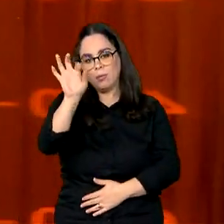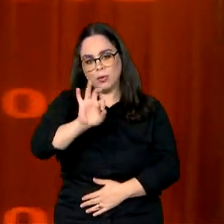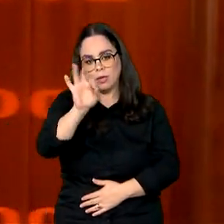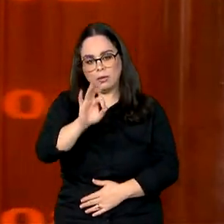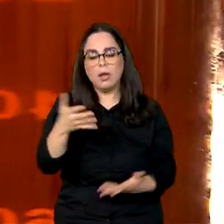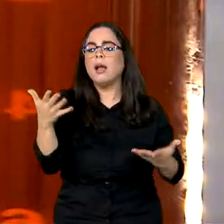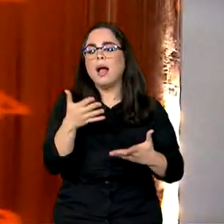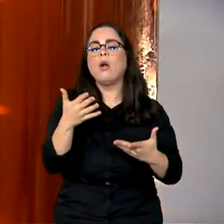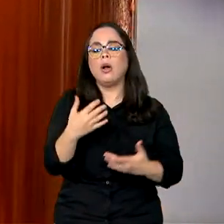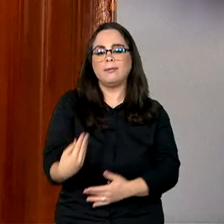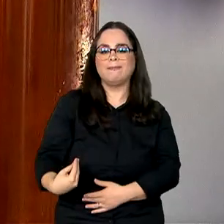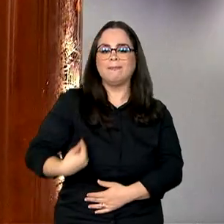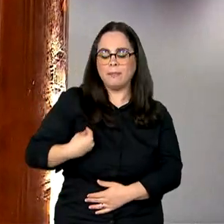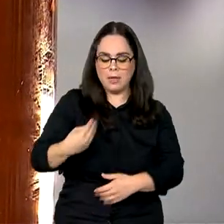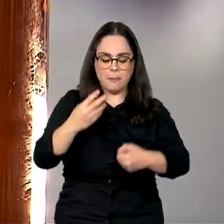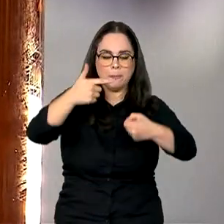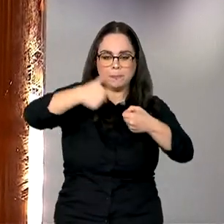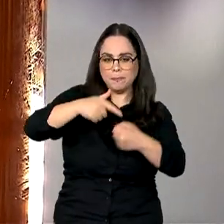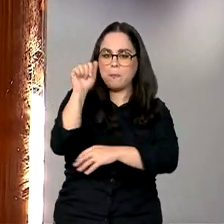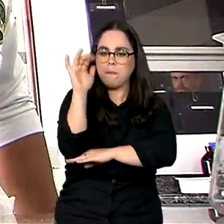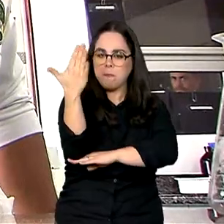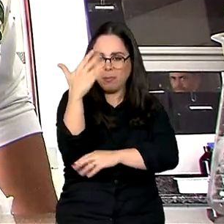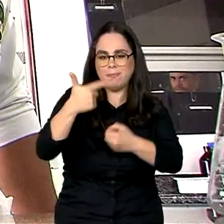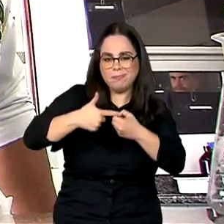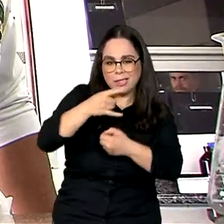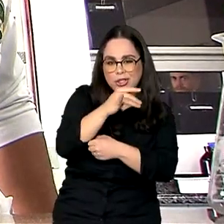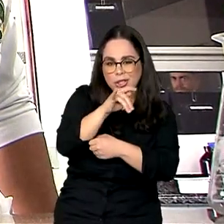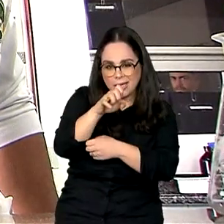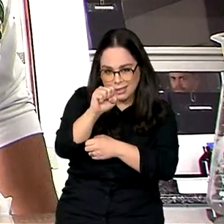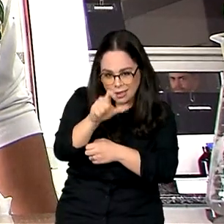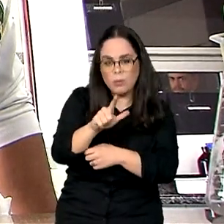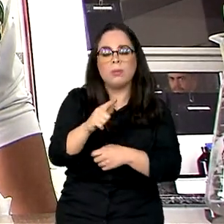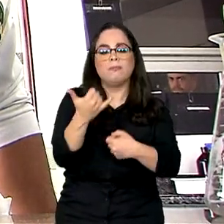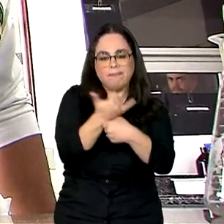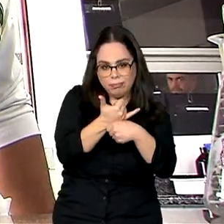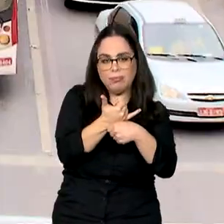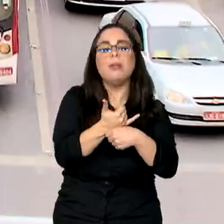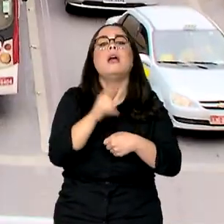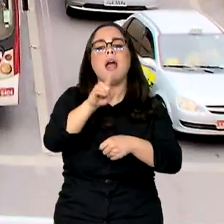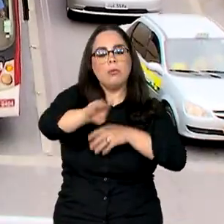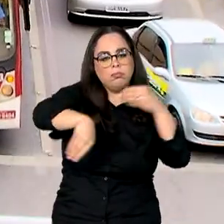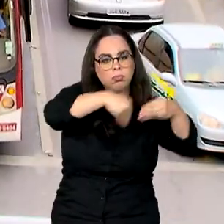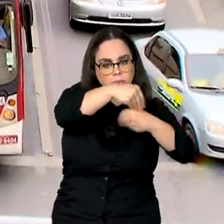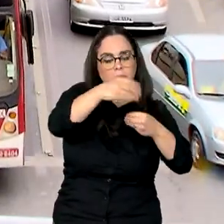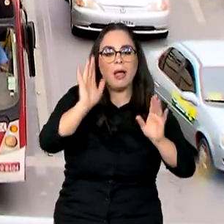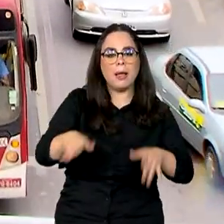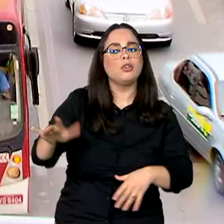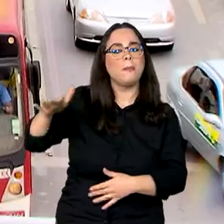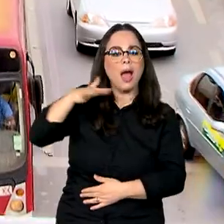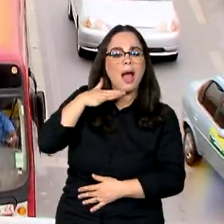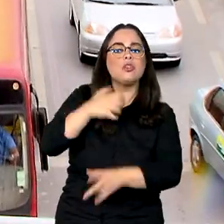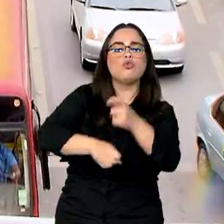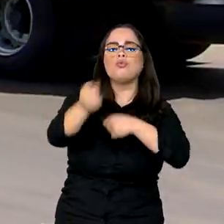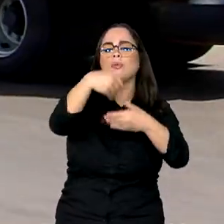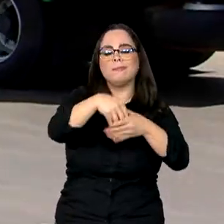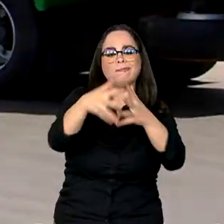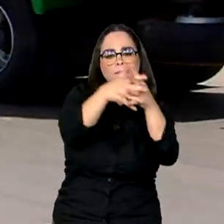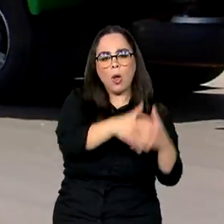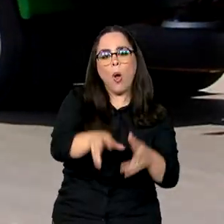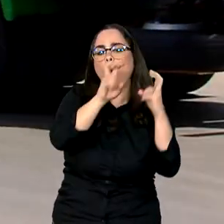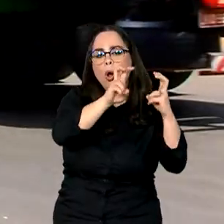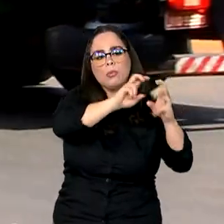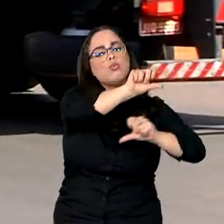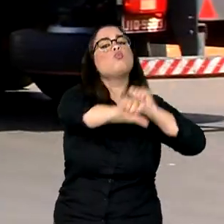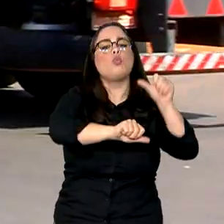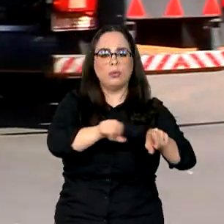biodiesel, que desde março deste ano compõe 14% do diesel comum usado nos caminhões e ônibus, também